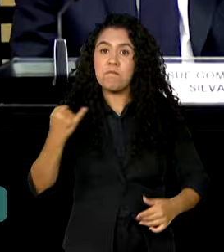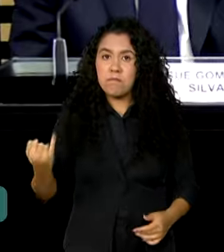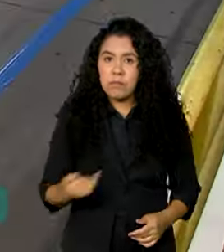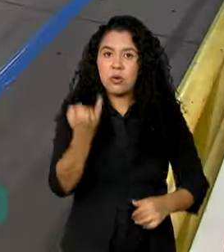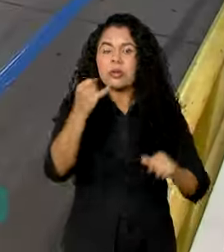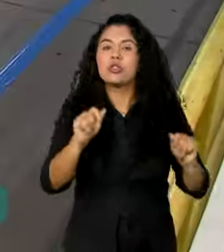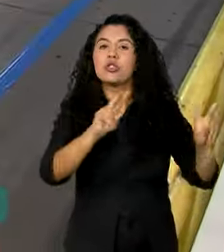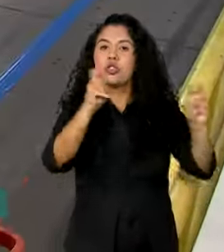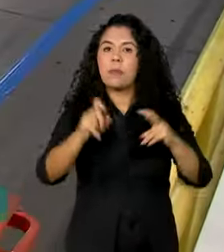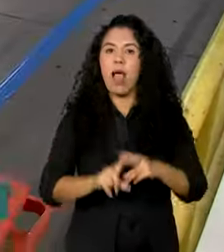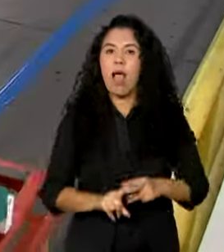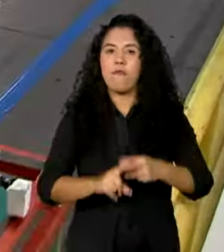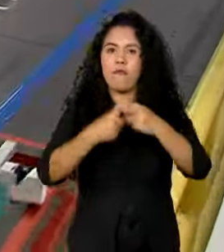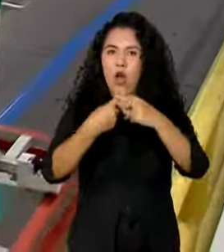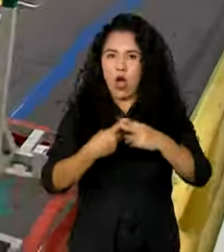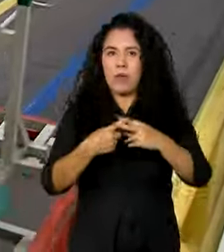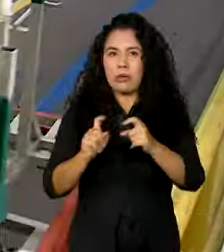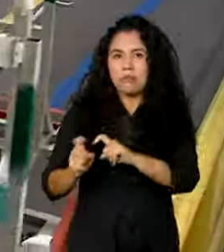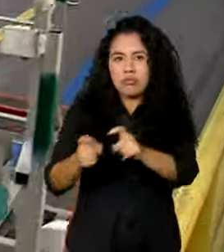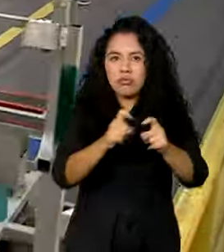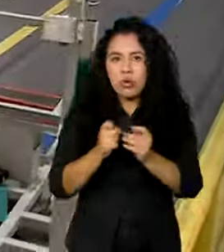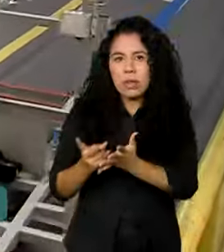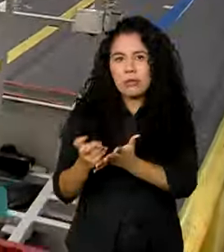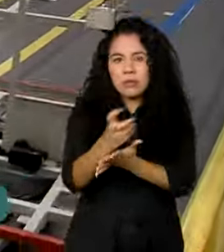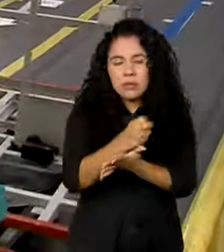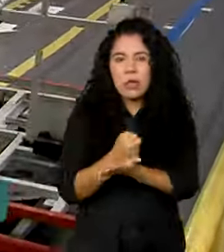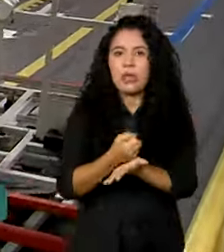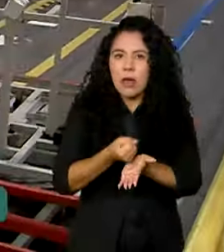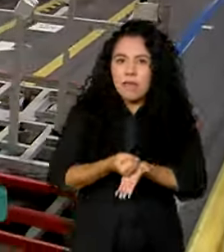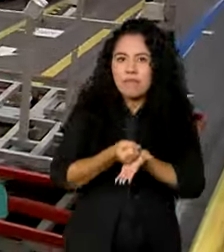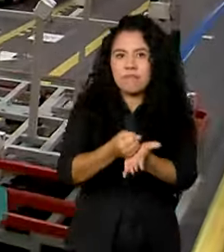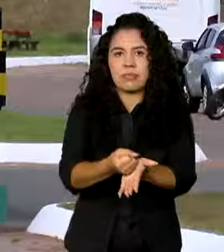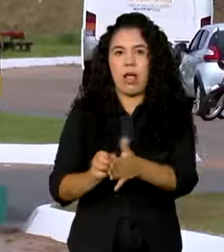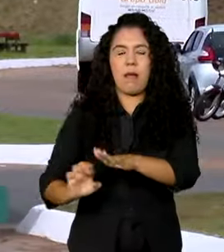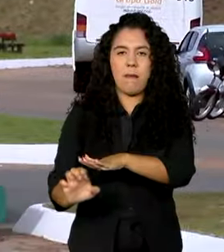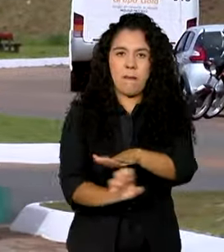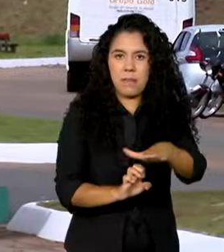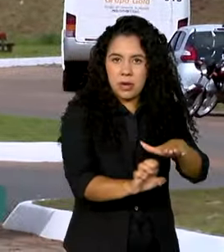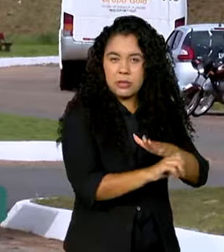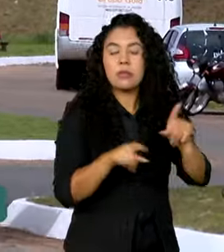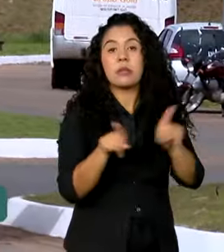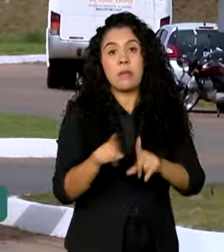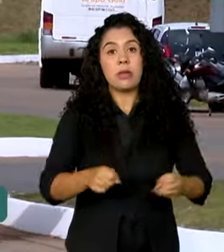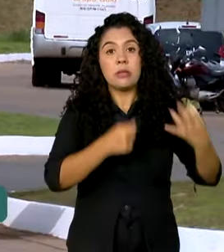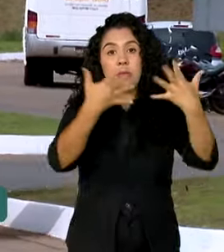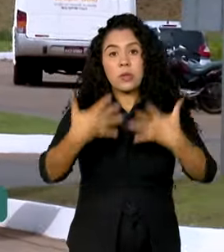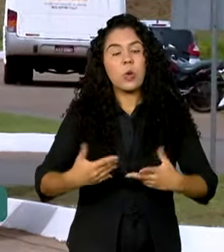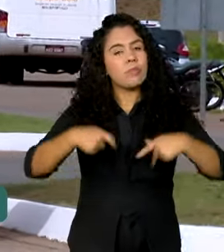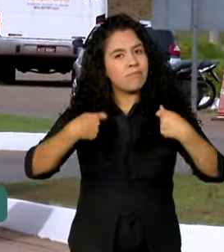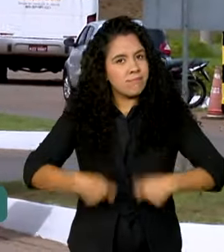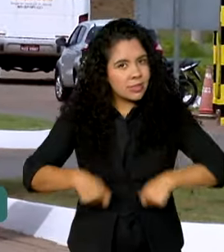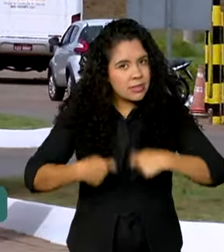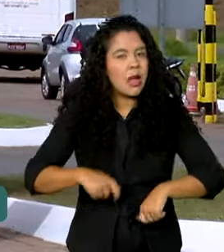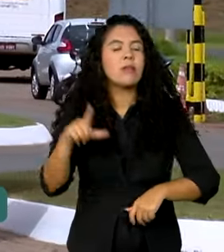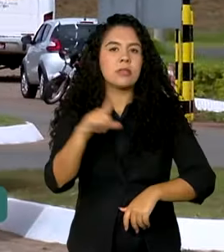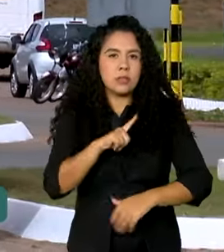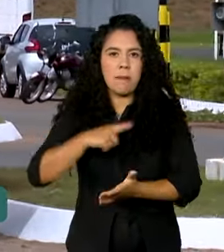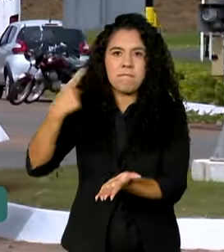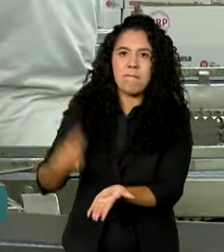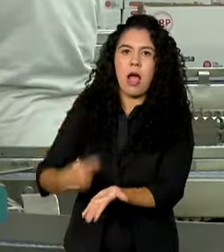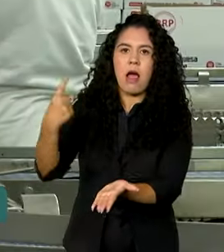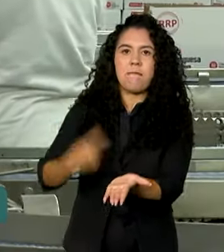tributária com grandes benefícios às empresas. E falou também sobre a necessidade de mais acordos